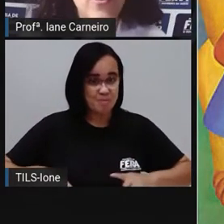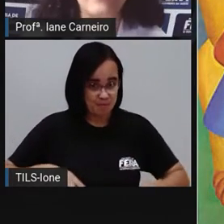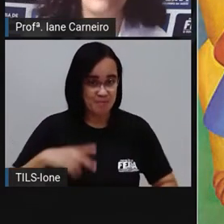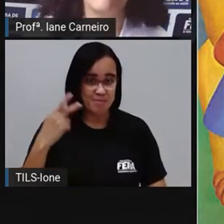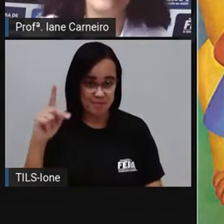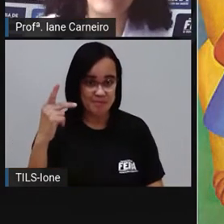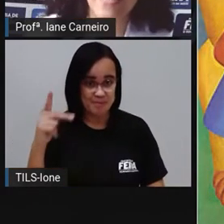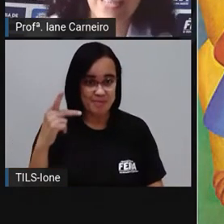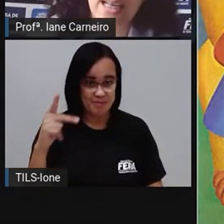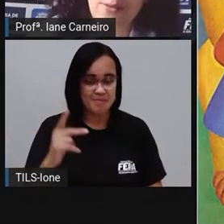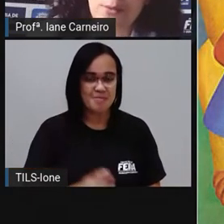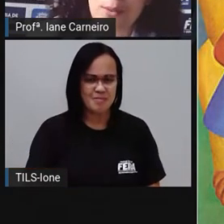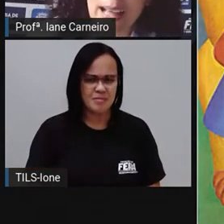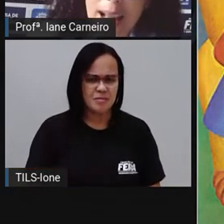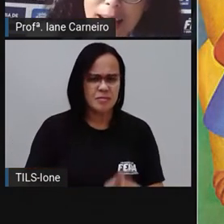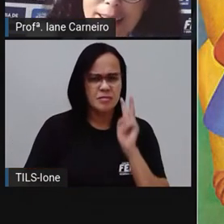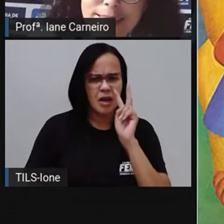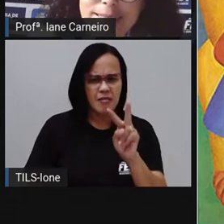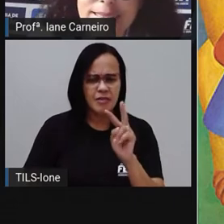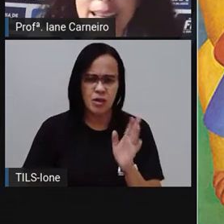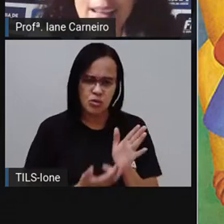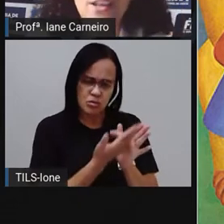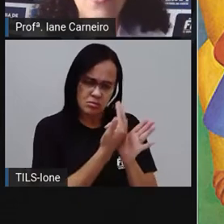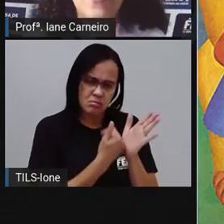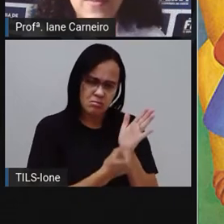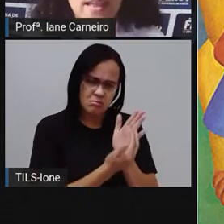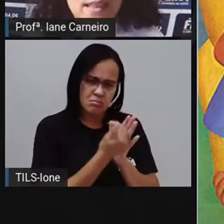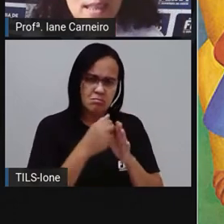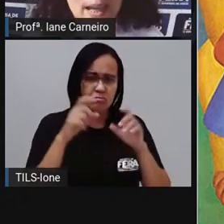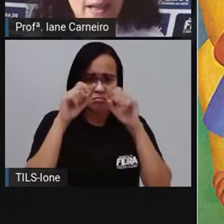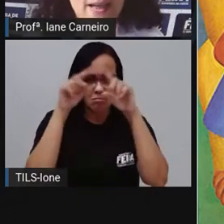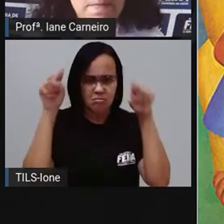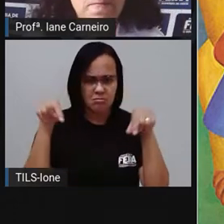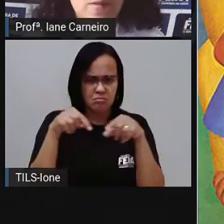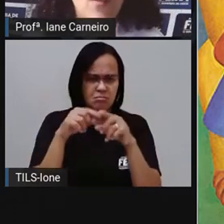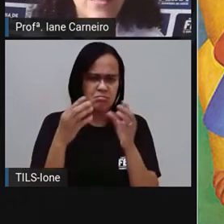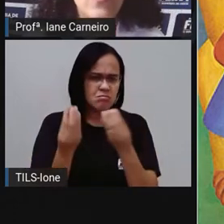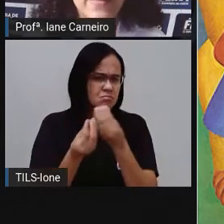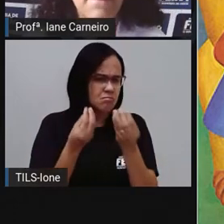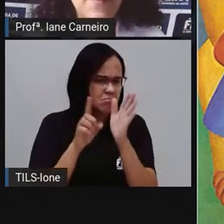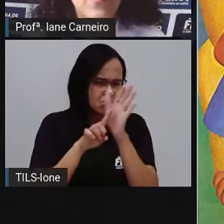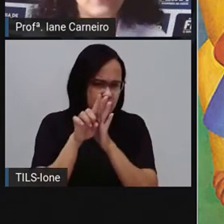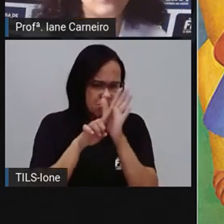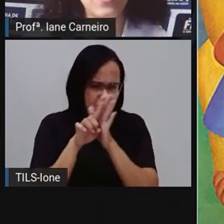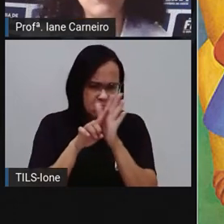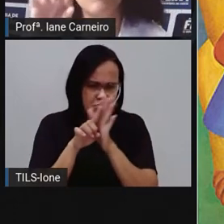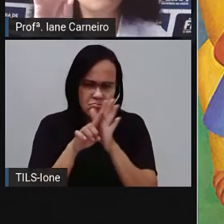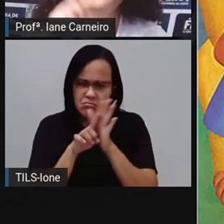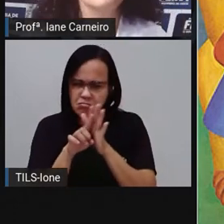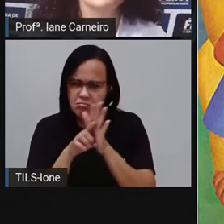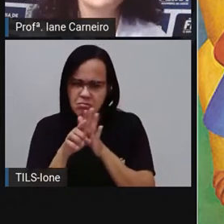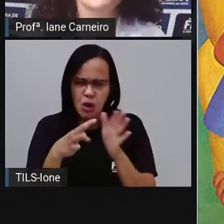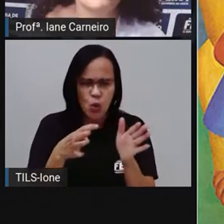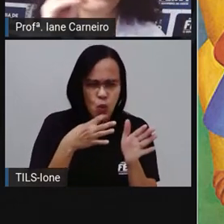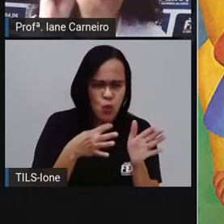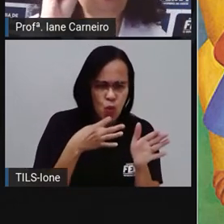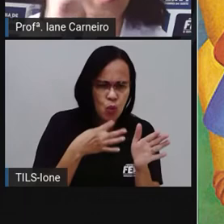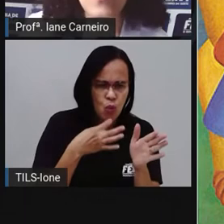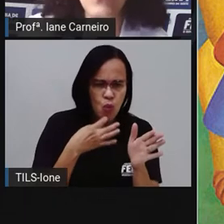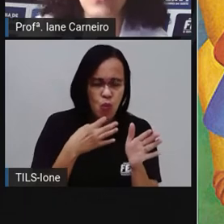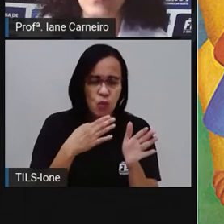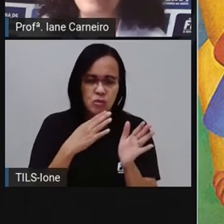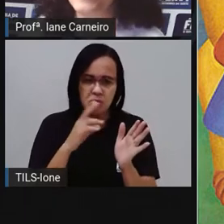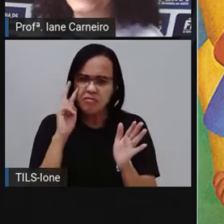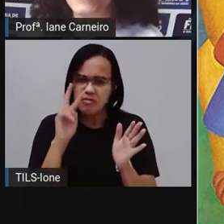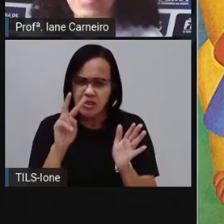Vocês já viram essa tela em algum lugar, né? Vamos analisar ela, então vai dar um tempinho aí, um minutinho pra vocês, alguns